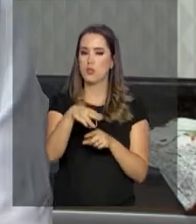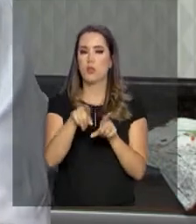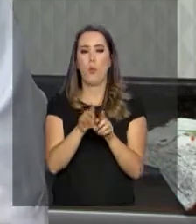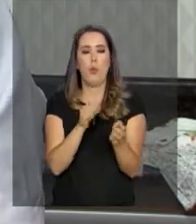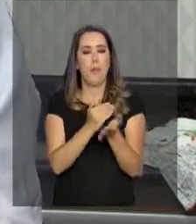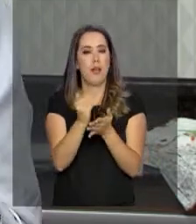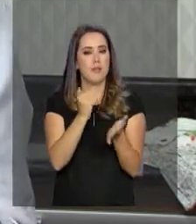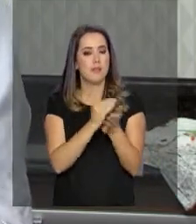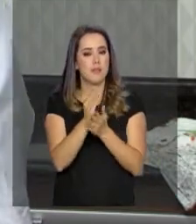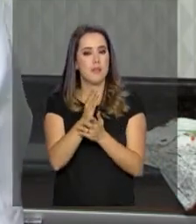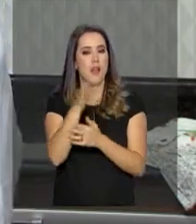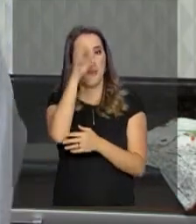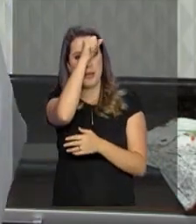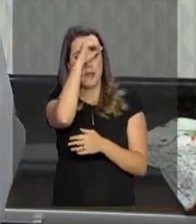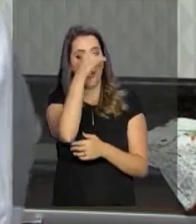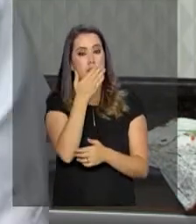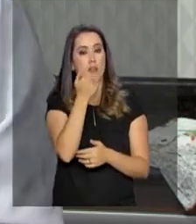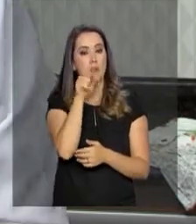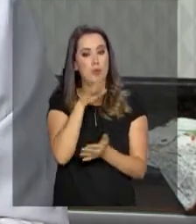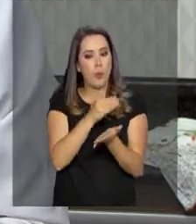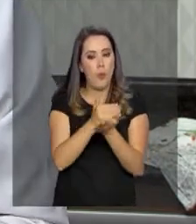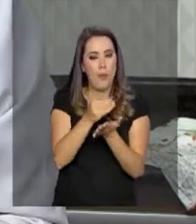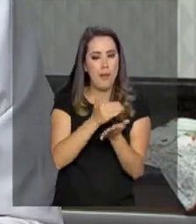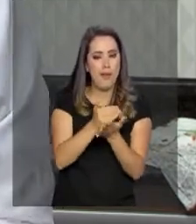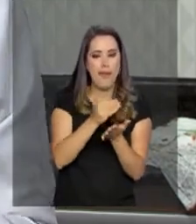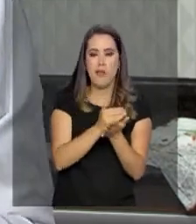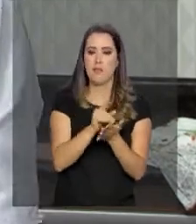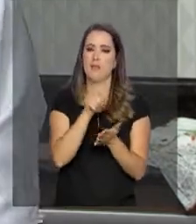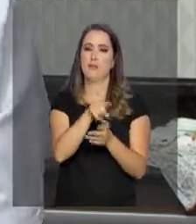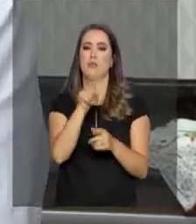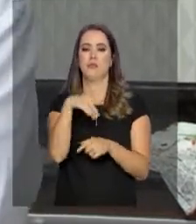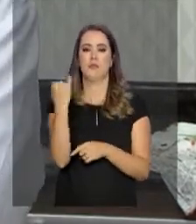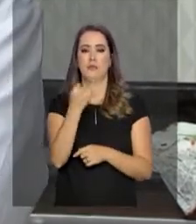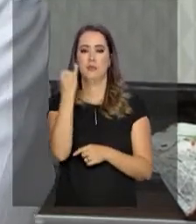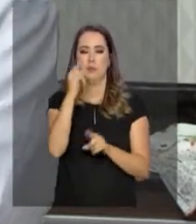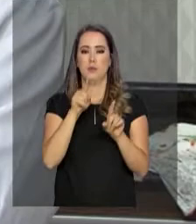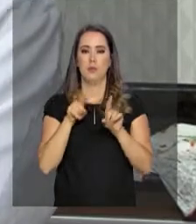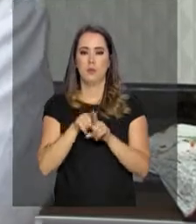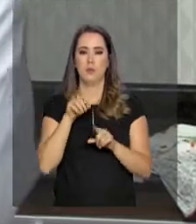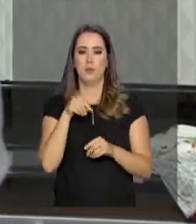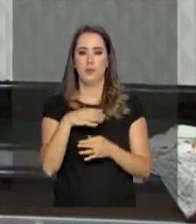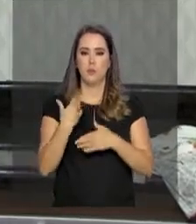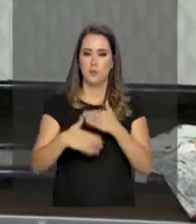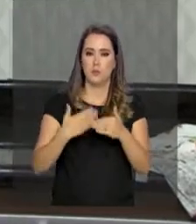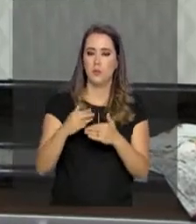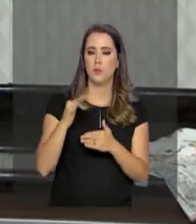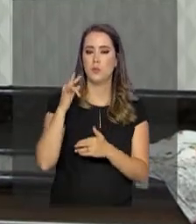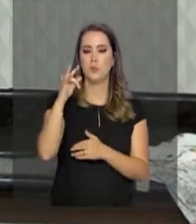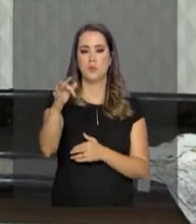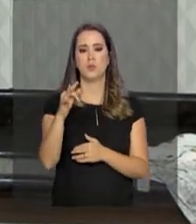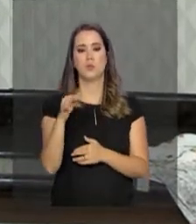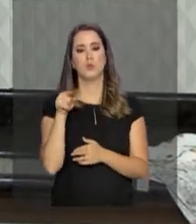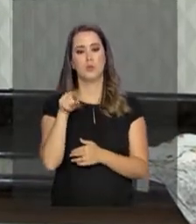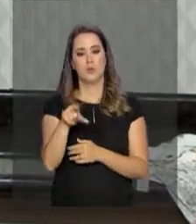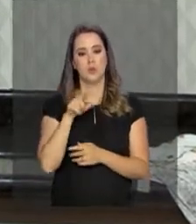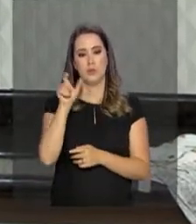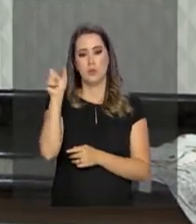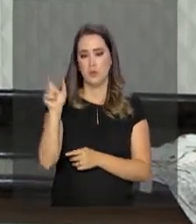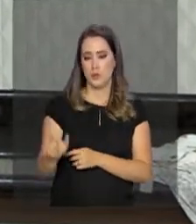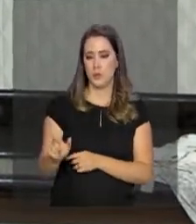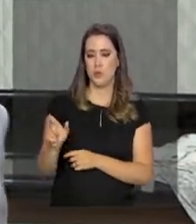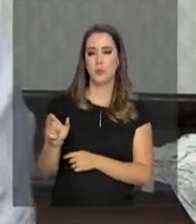alimentar. Então, fomentar esses hábitos saudáveis desde o início é muito importante para você projetar um futuro